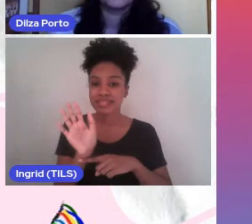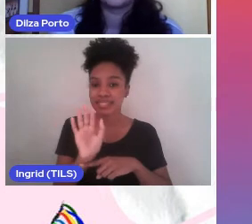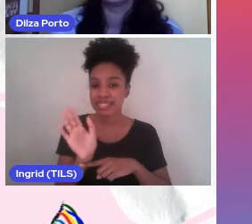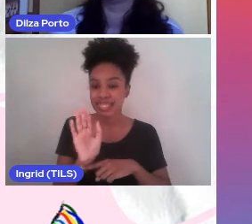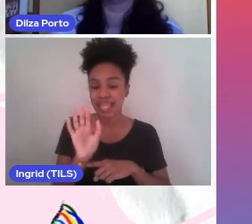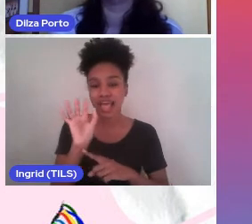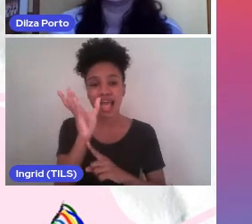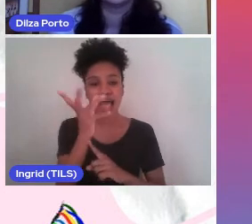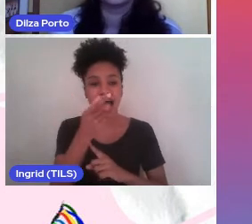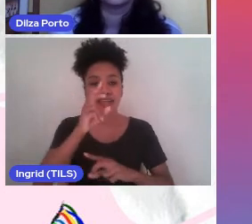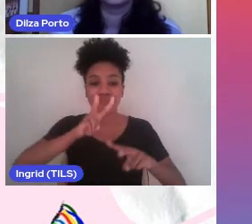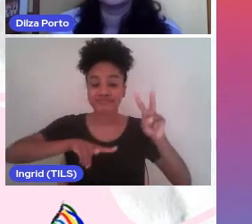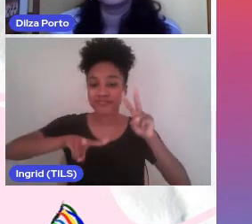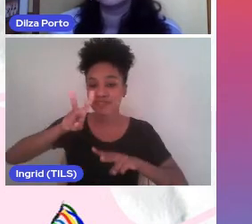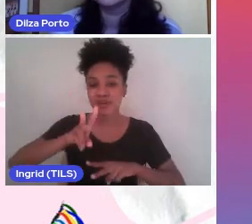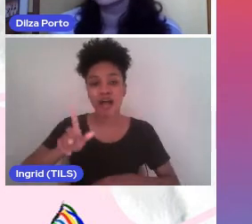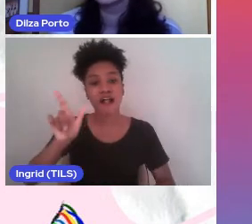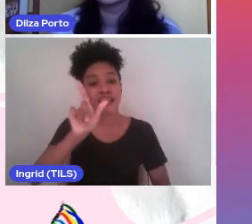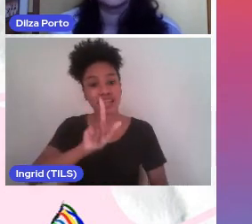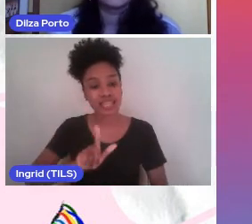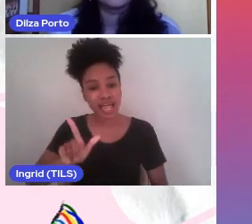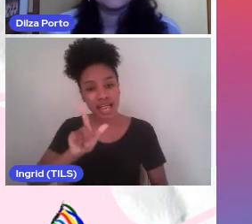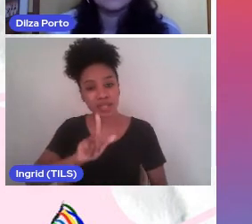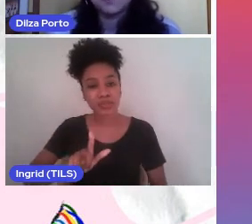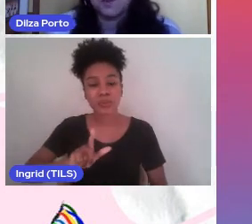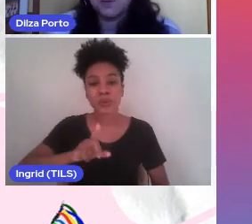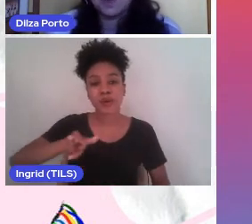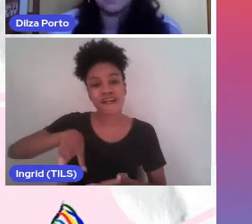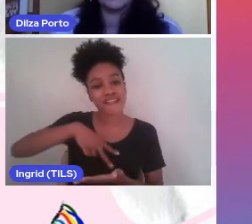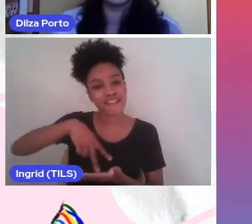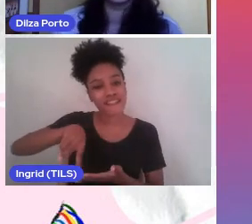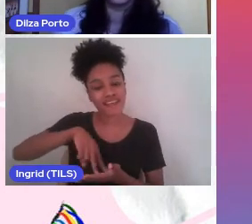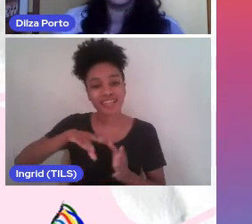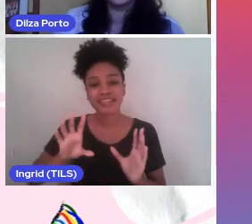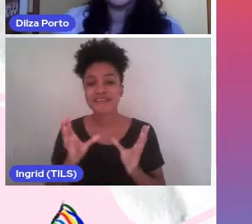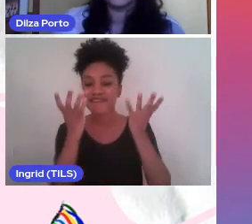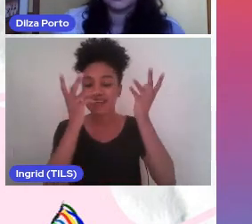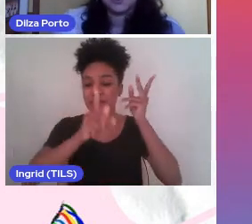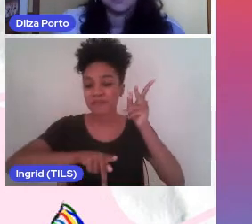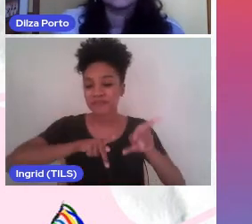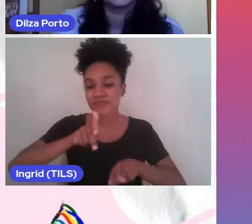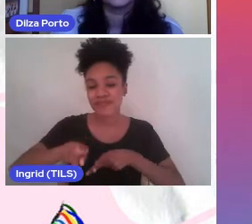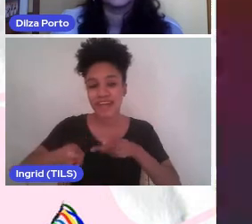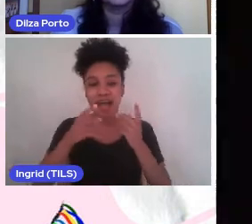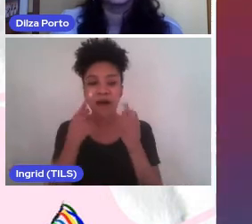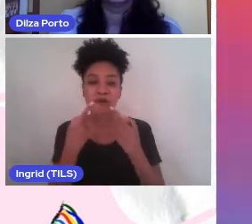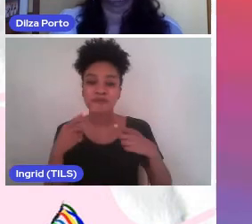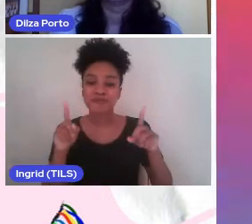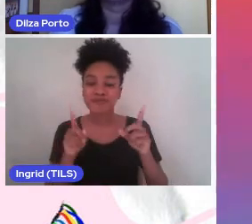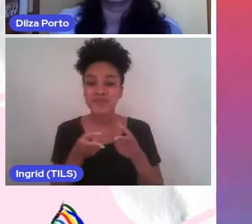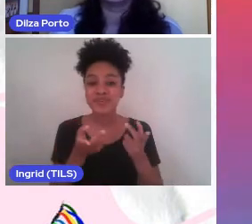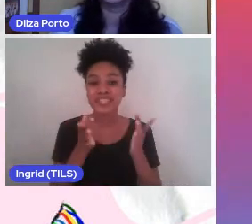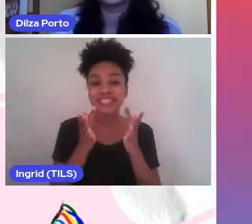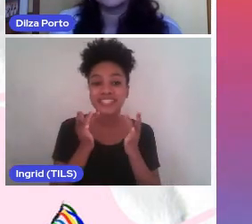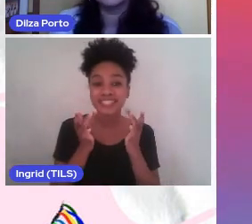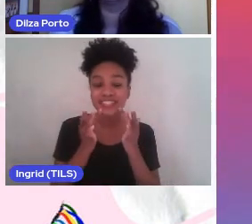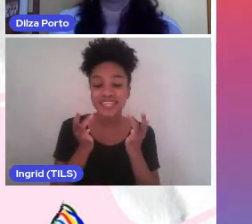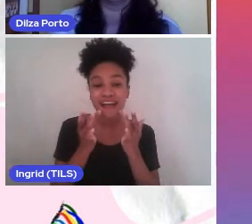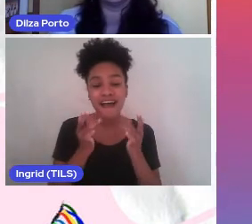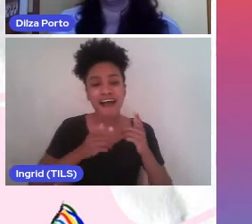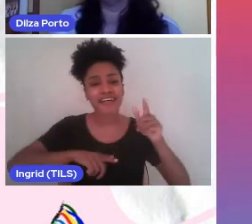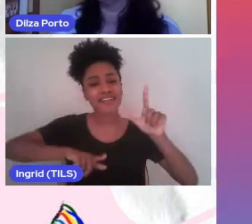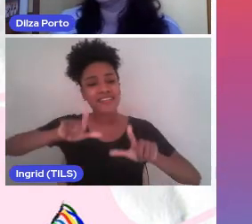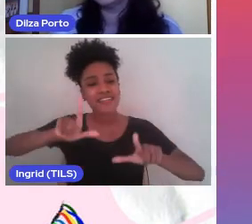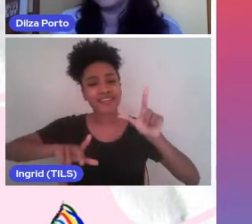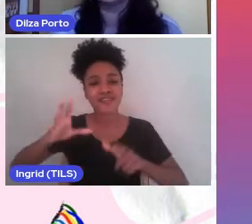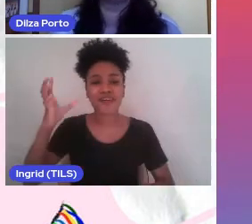artes visuais, literatura, danças, festas populares, música, teatro, televisão,